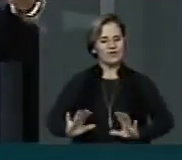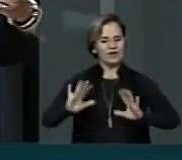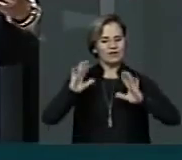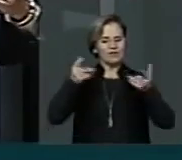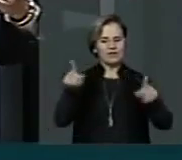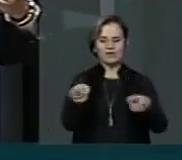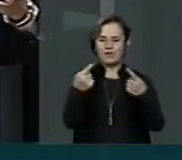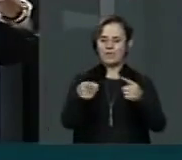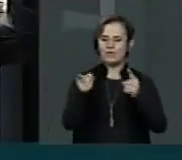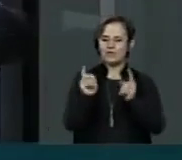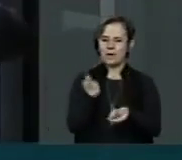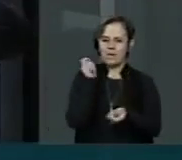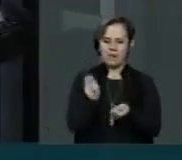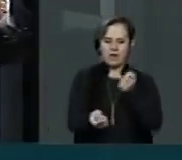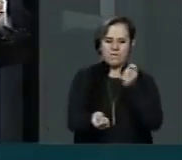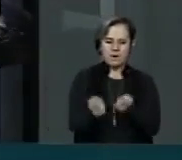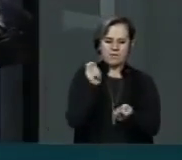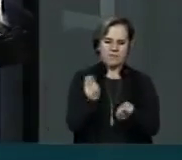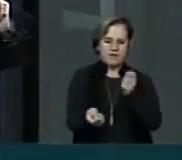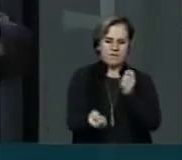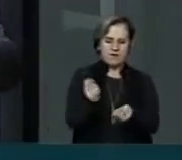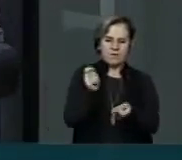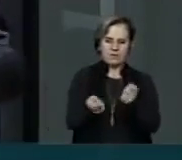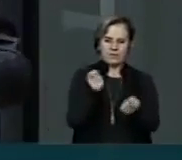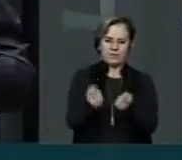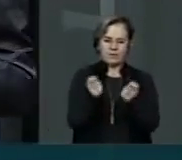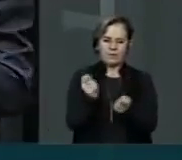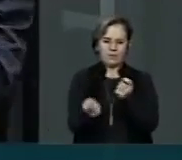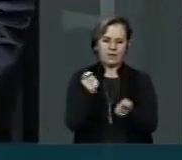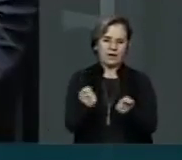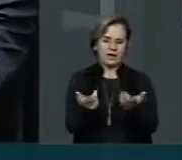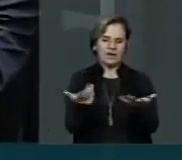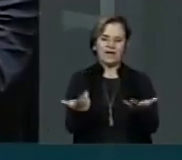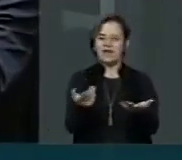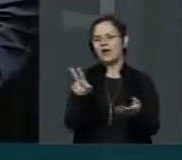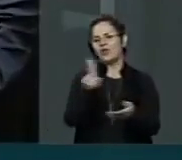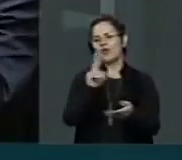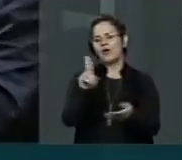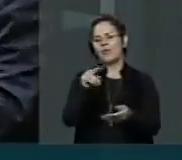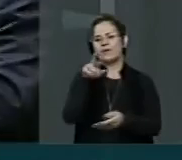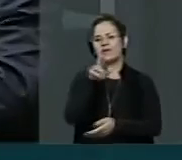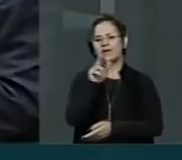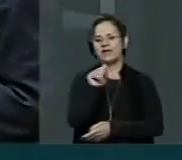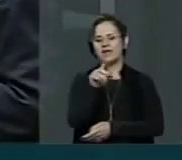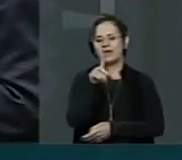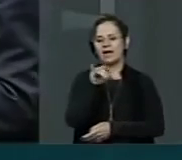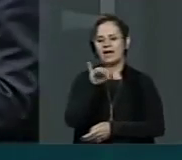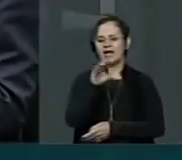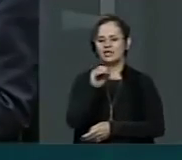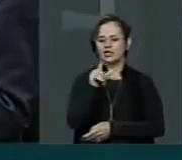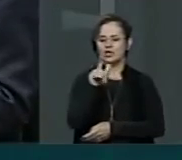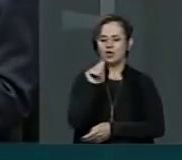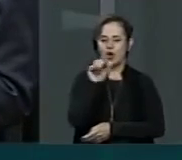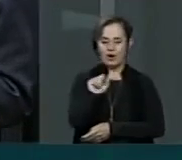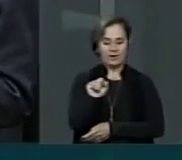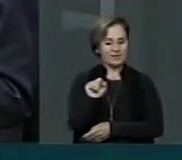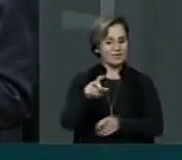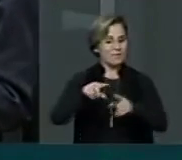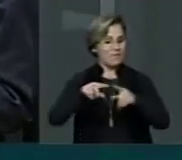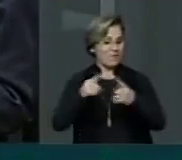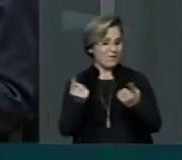mecânicas, e aparelhagens lá no Maranhão são denominadas de raidolas, raidolas. Mas tem,